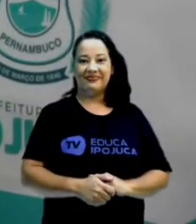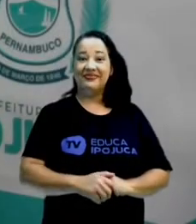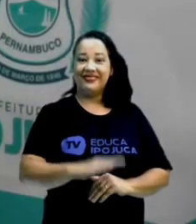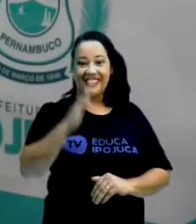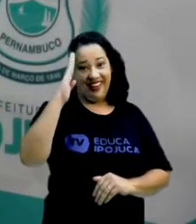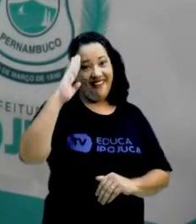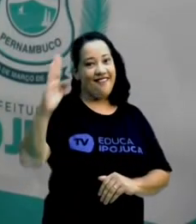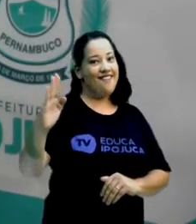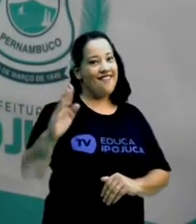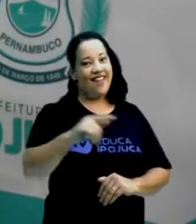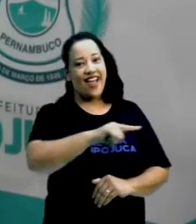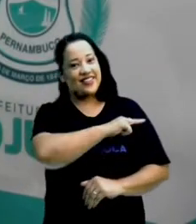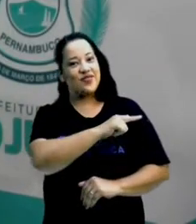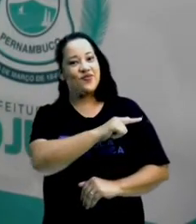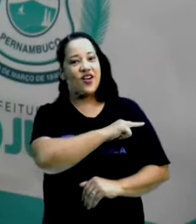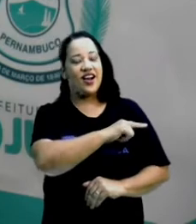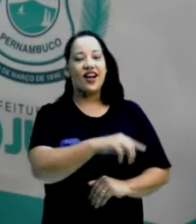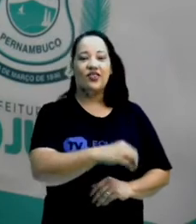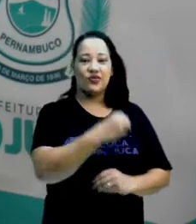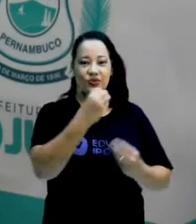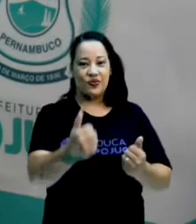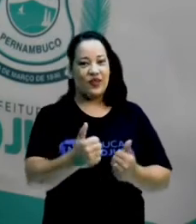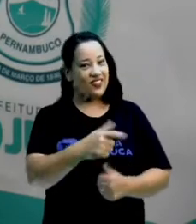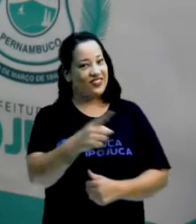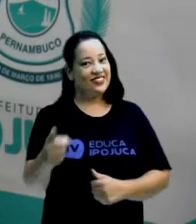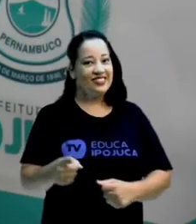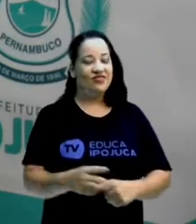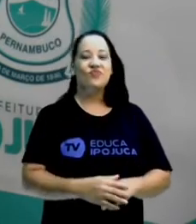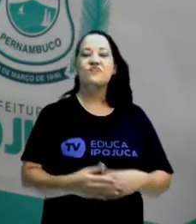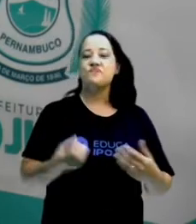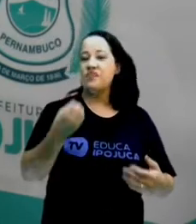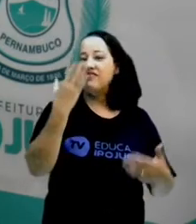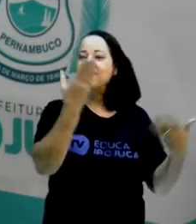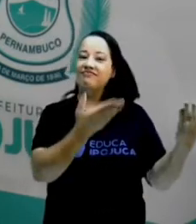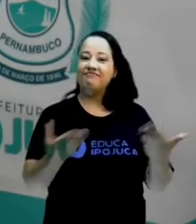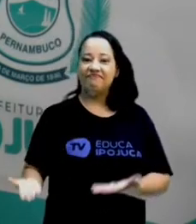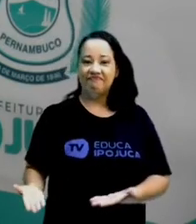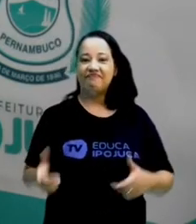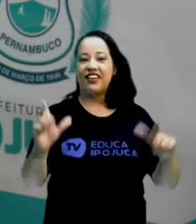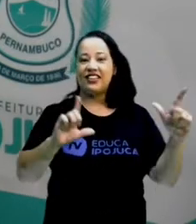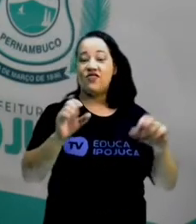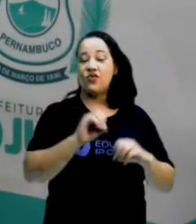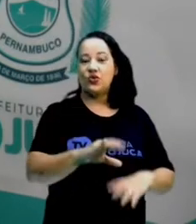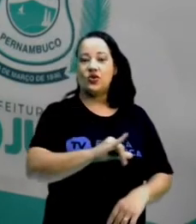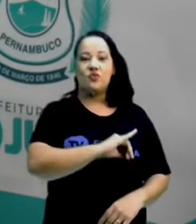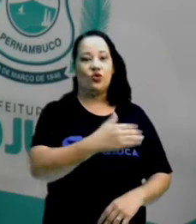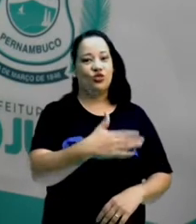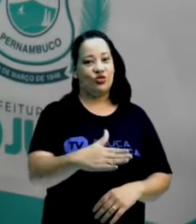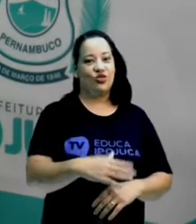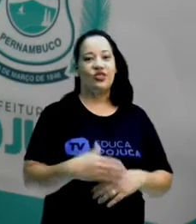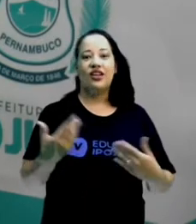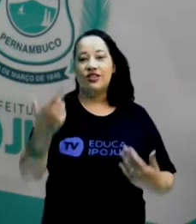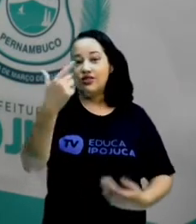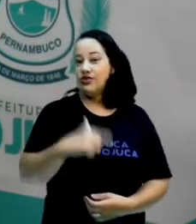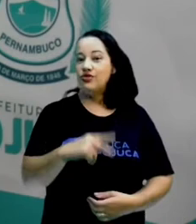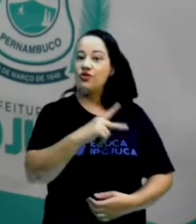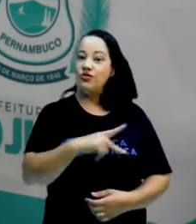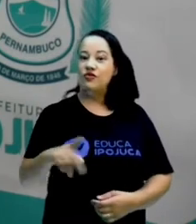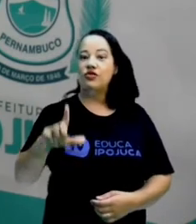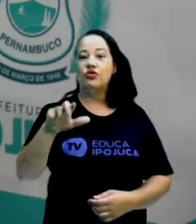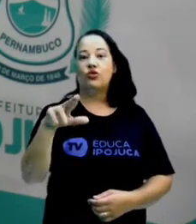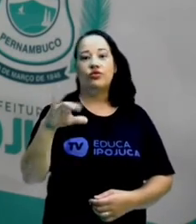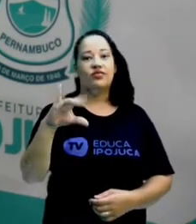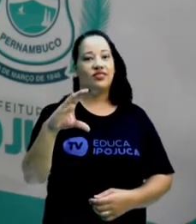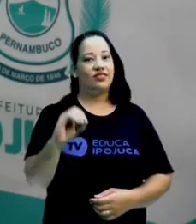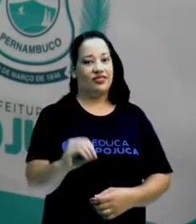E aí, galerinha do sétimo ano, tudo bem com vocês? Sejam bem-vindos à TV Educa e Pojuca. Eu sou o professor Lúcio